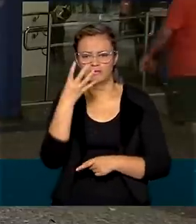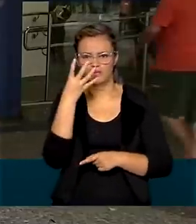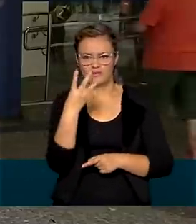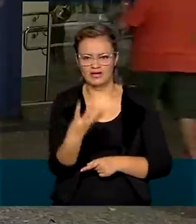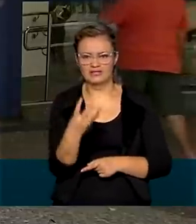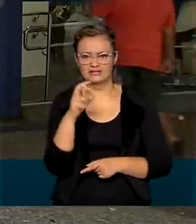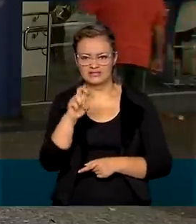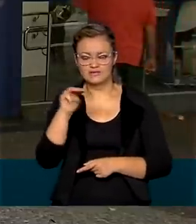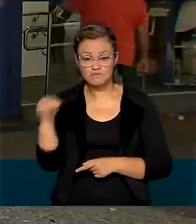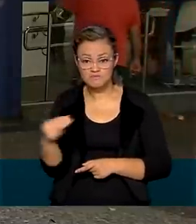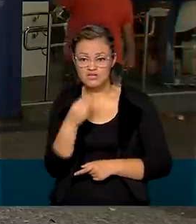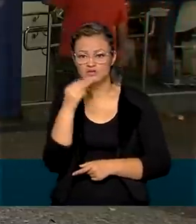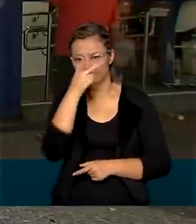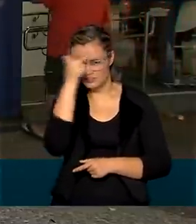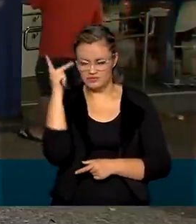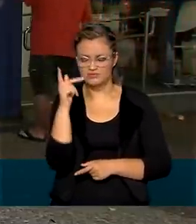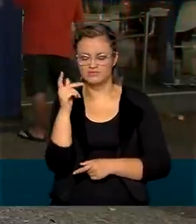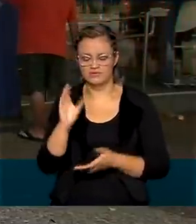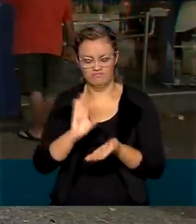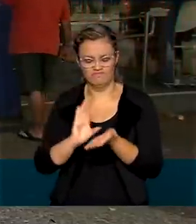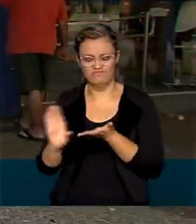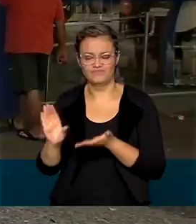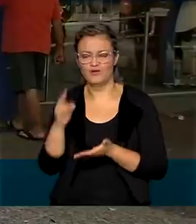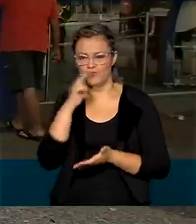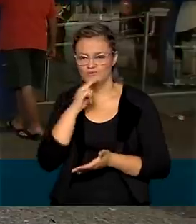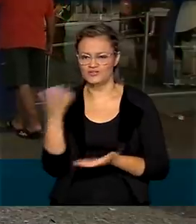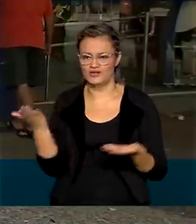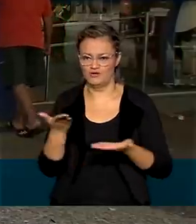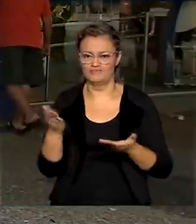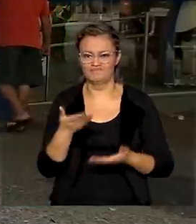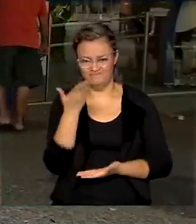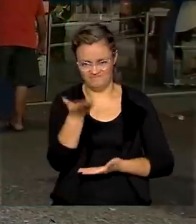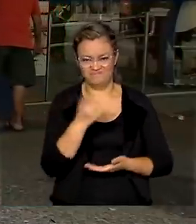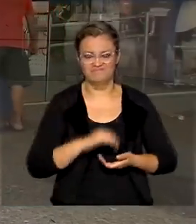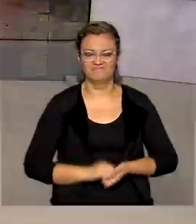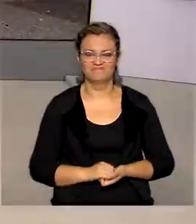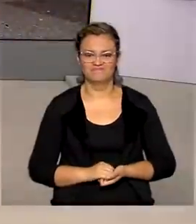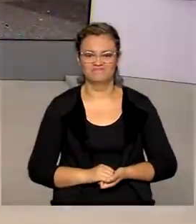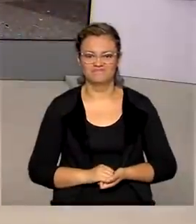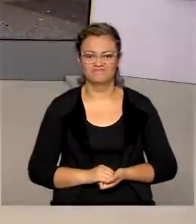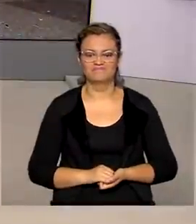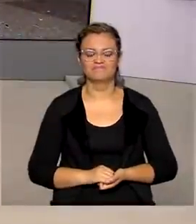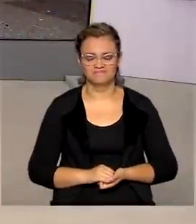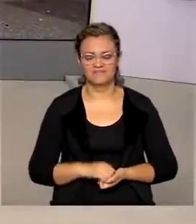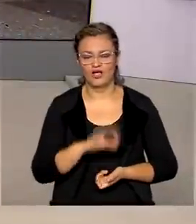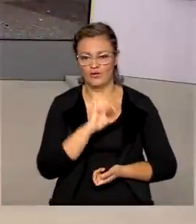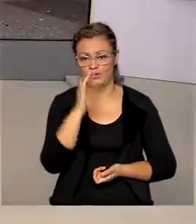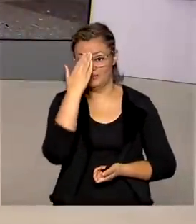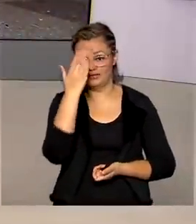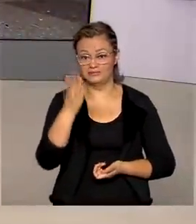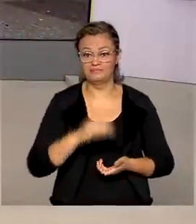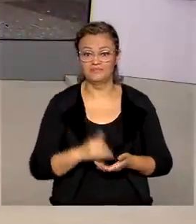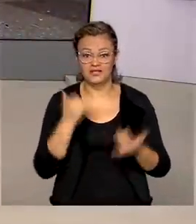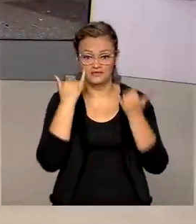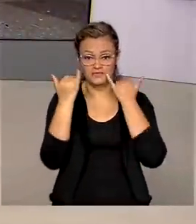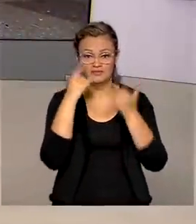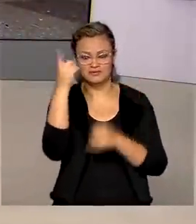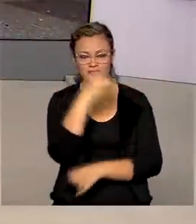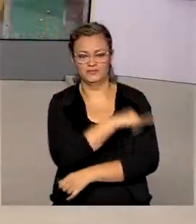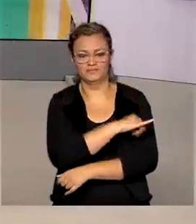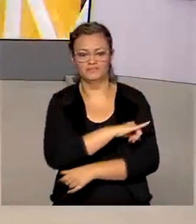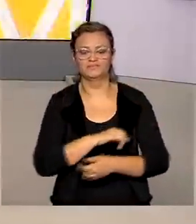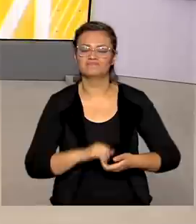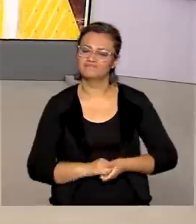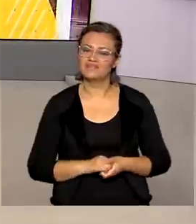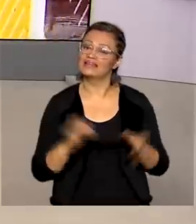milhões de brasileiros com esse novo auxílio emergencial. Volto com você, Renata. Perfeito, Tiago. Obrigada pelas suas informações direto do Rio de Janeiro.